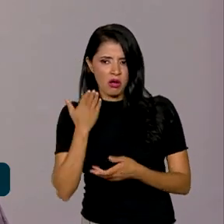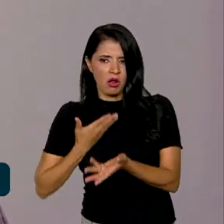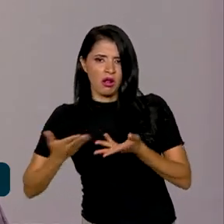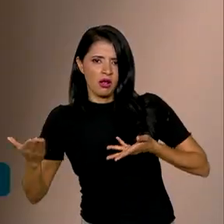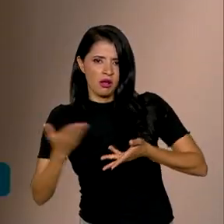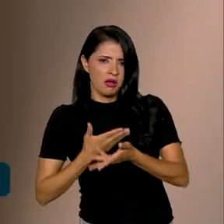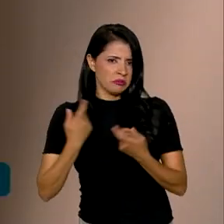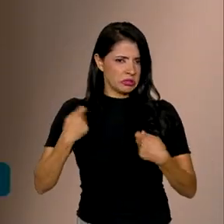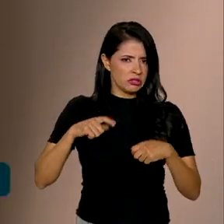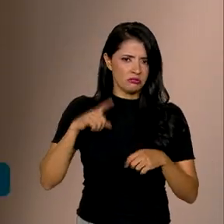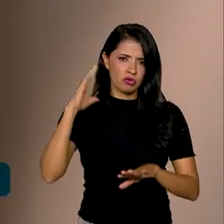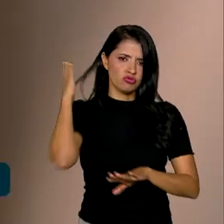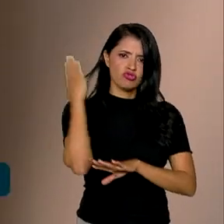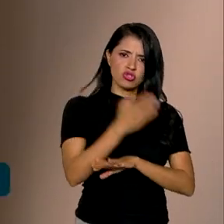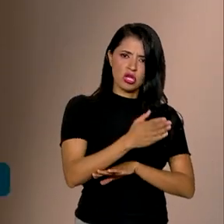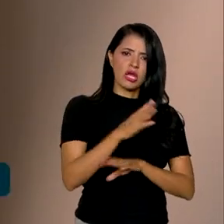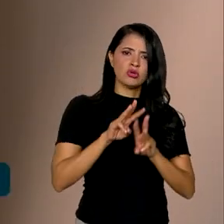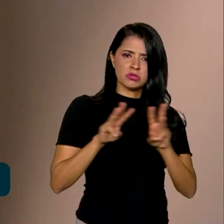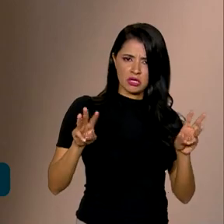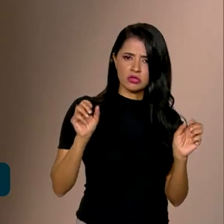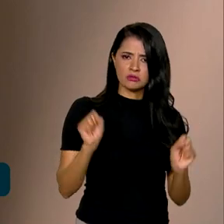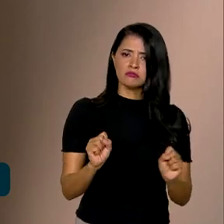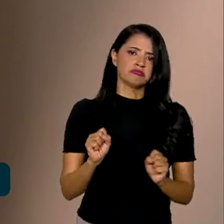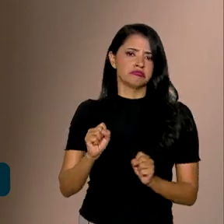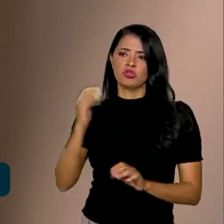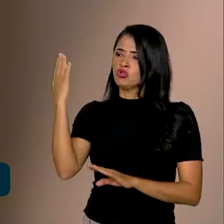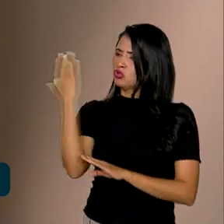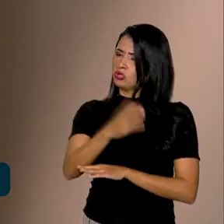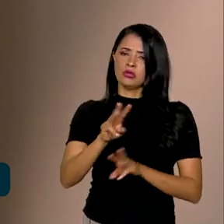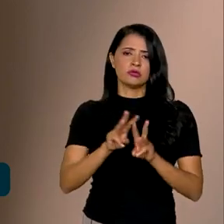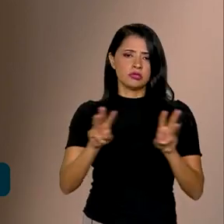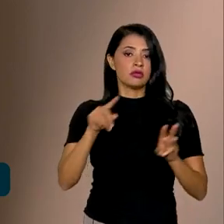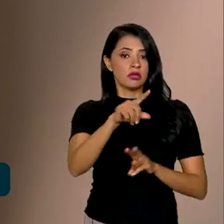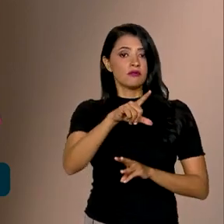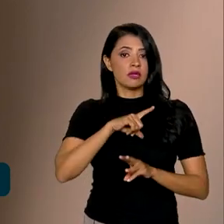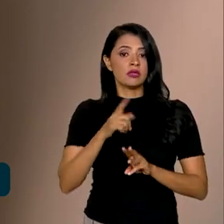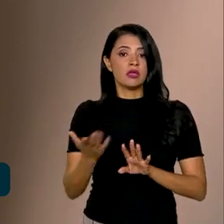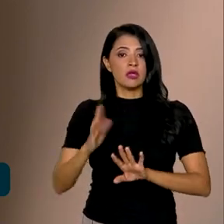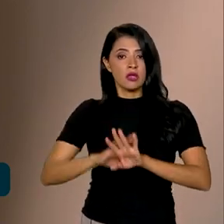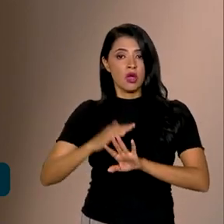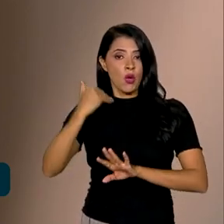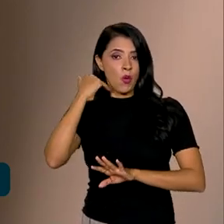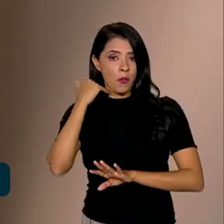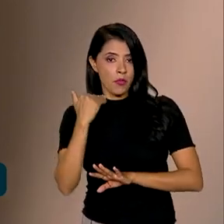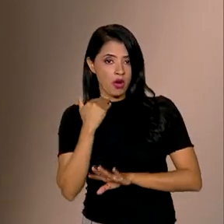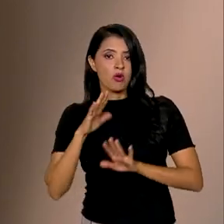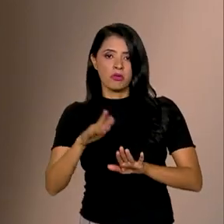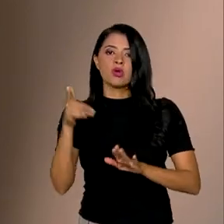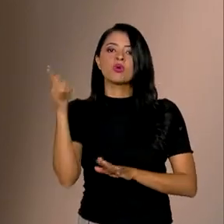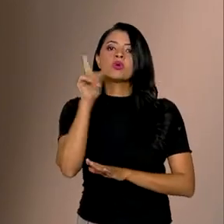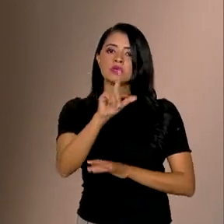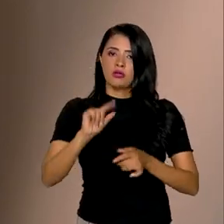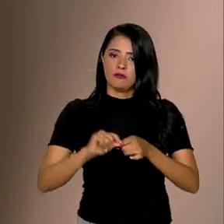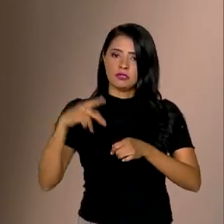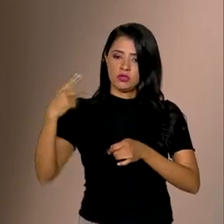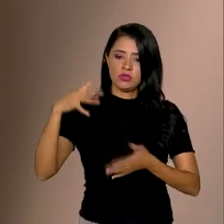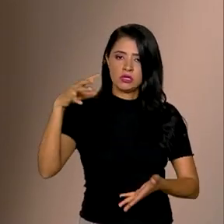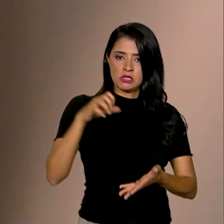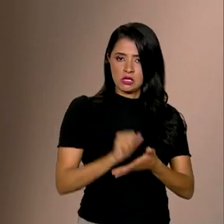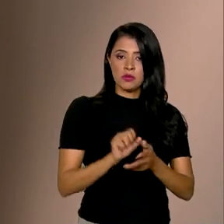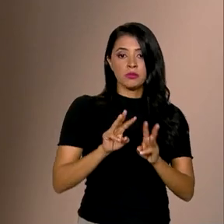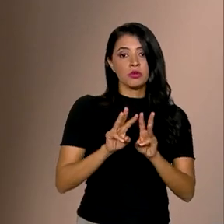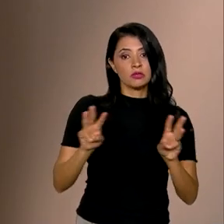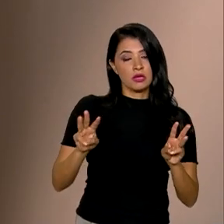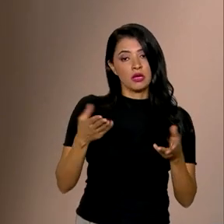ou de uma corretora, eu posso fazer direto no site? Direto no site. Você vai ter ali por trás um banco, uma corretora, mas você consegue fazer o seu cadastro ali pelo